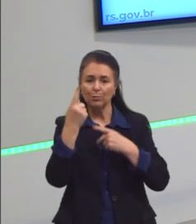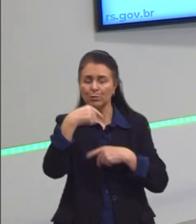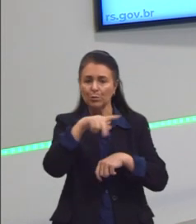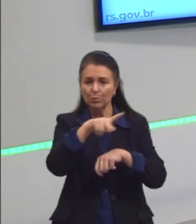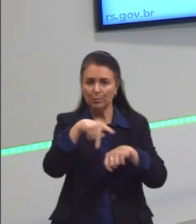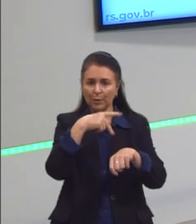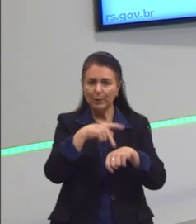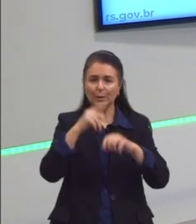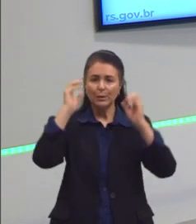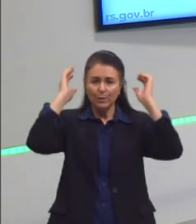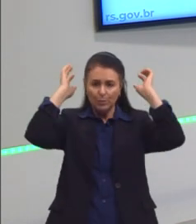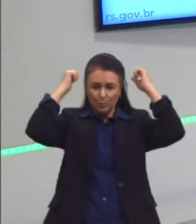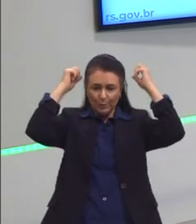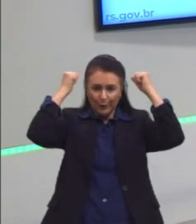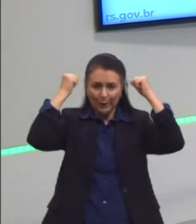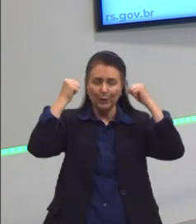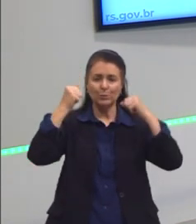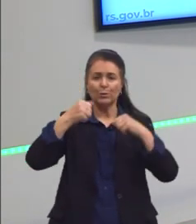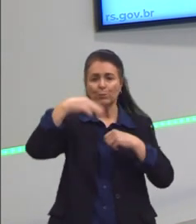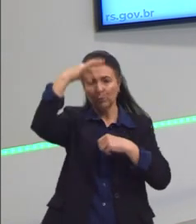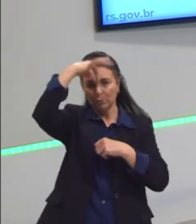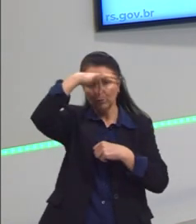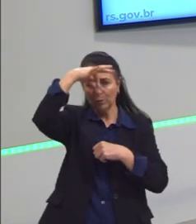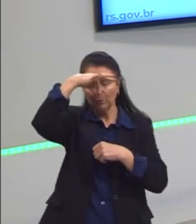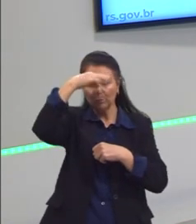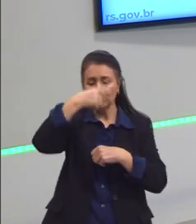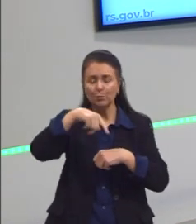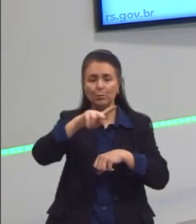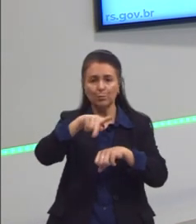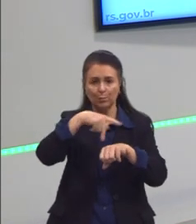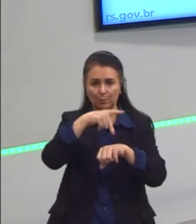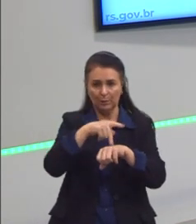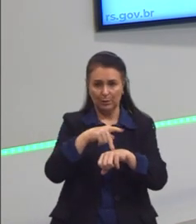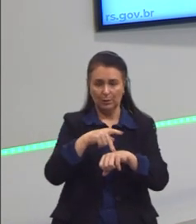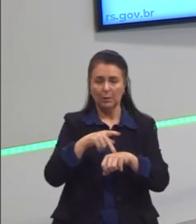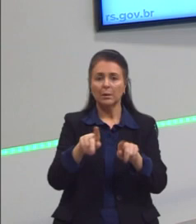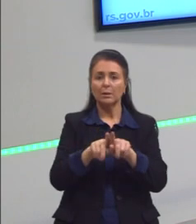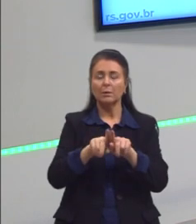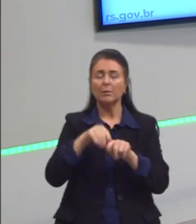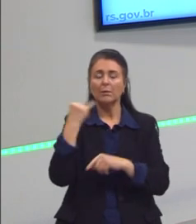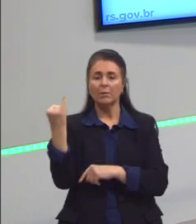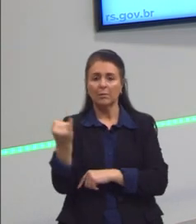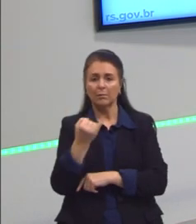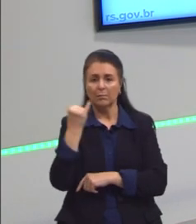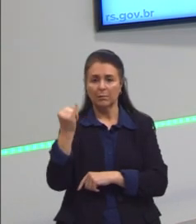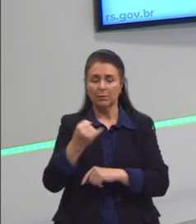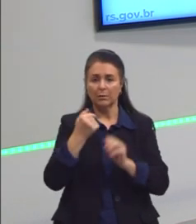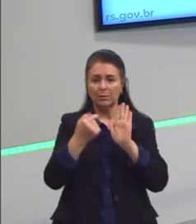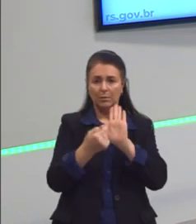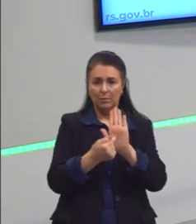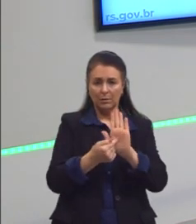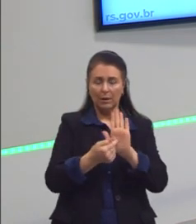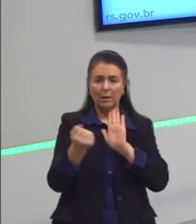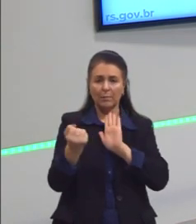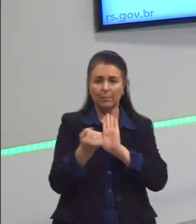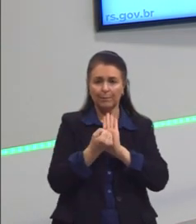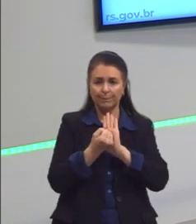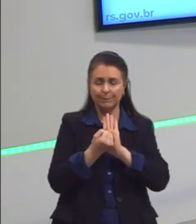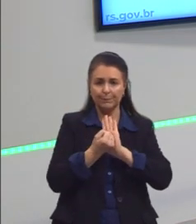do Peru, de vários países diferentes. E uma outra coisa que é importante também é a gente marcar